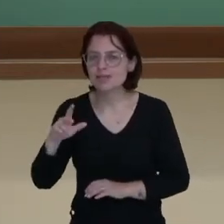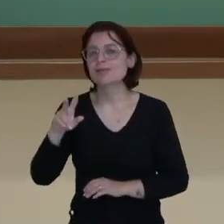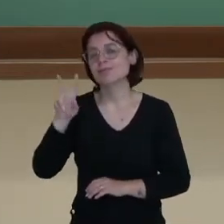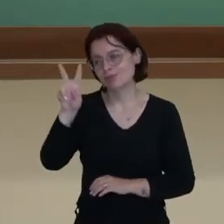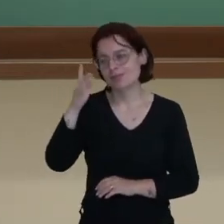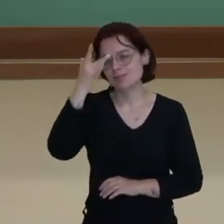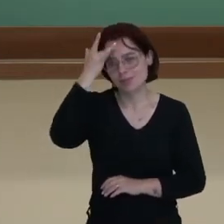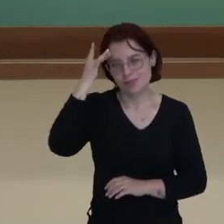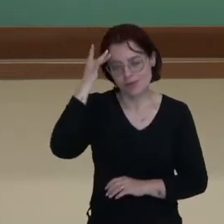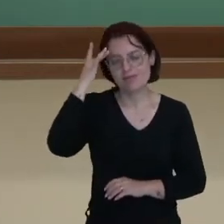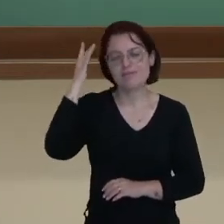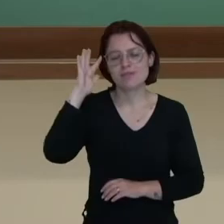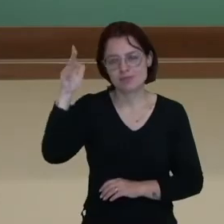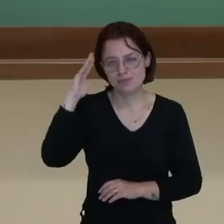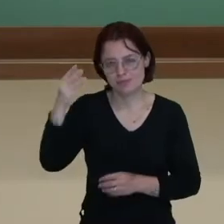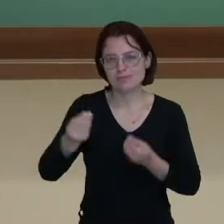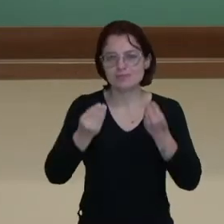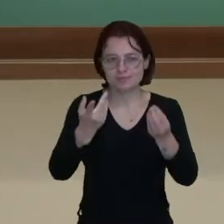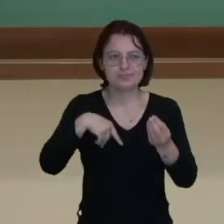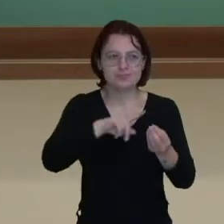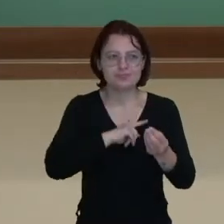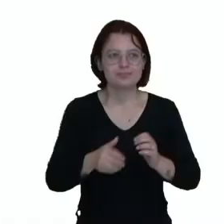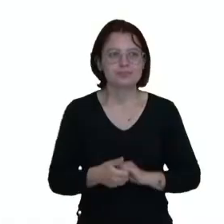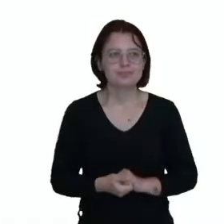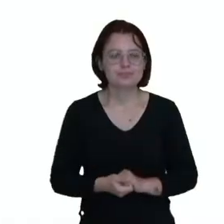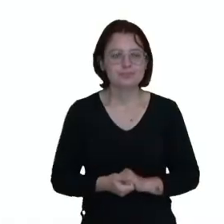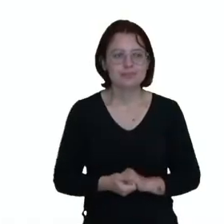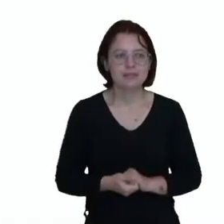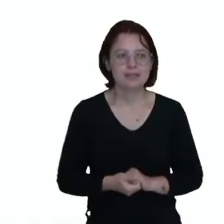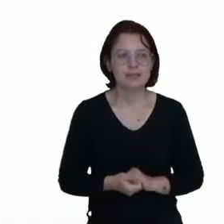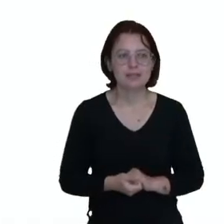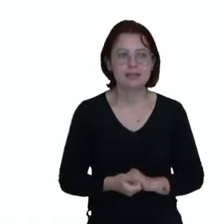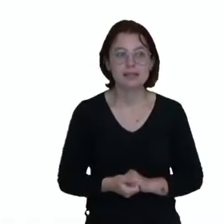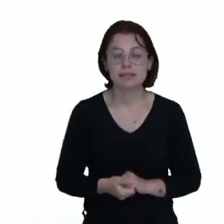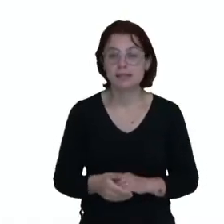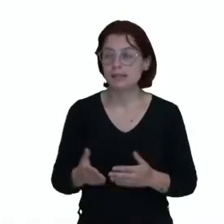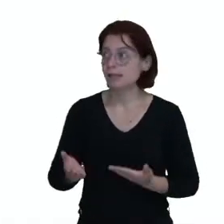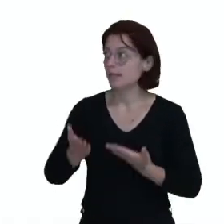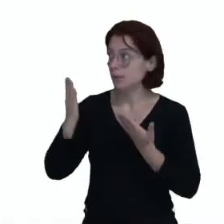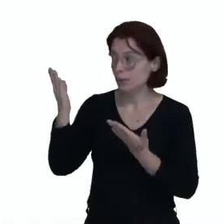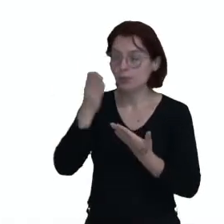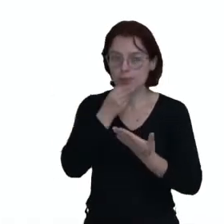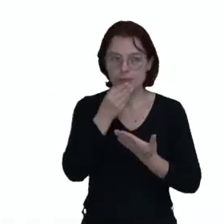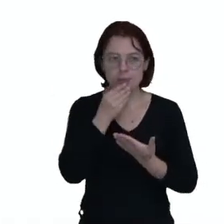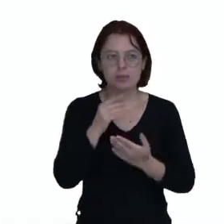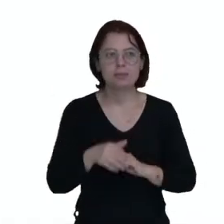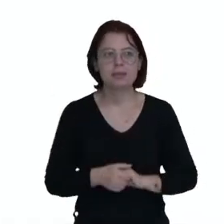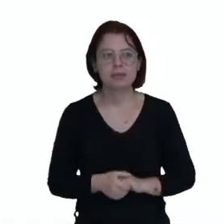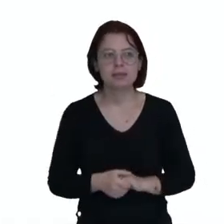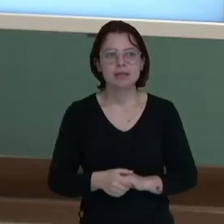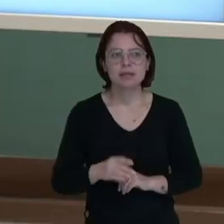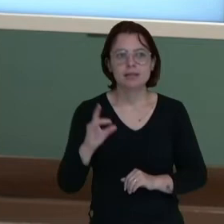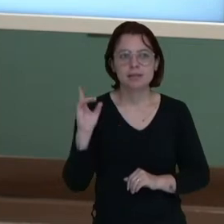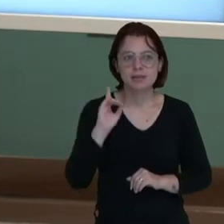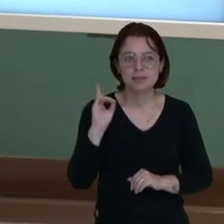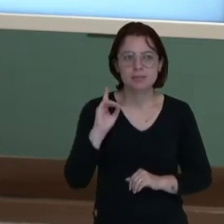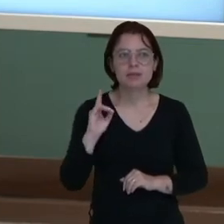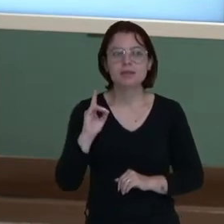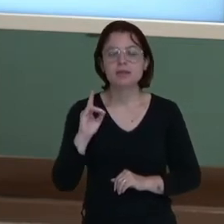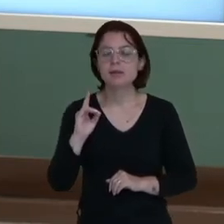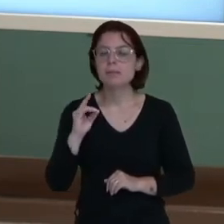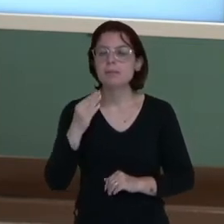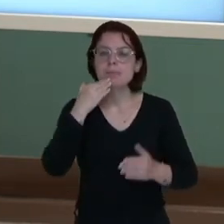filósofos iluministas franceses, não é? Então, aqui o Delambert e eles vão contar, pessoal, com a